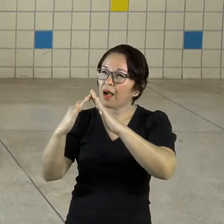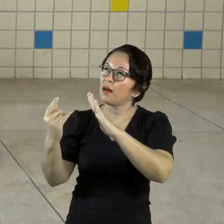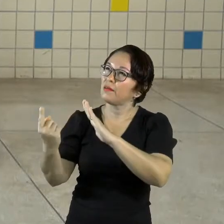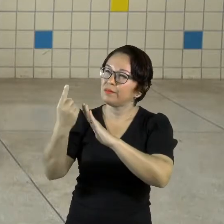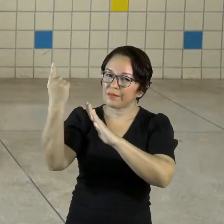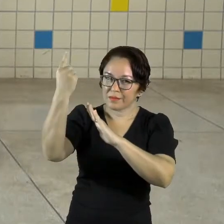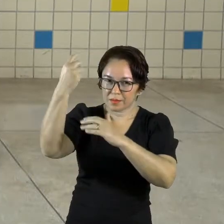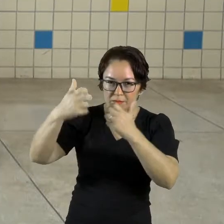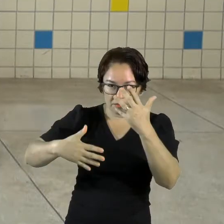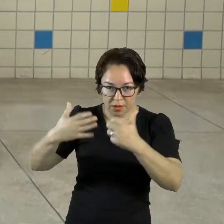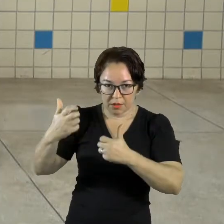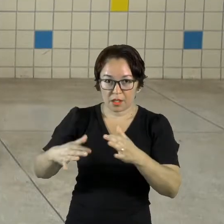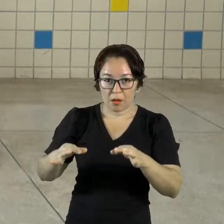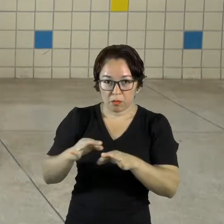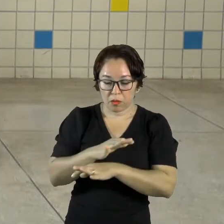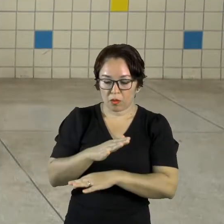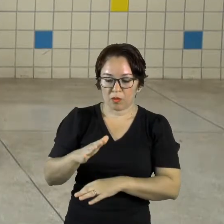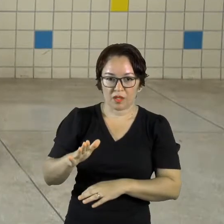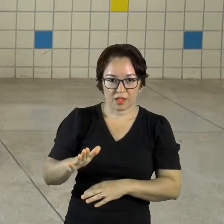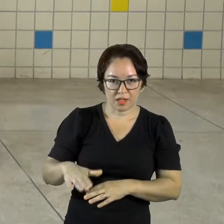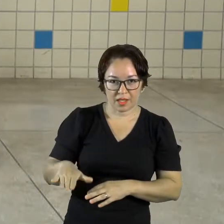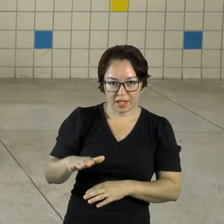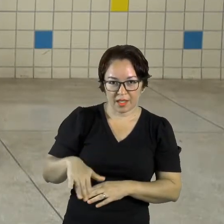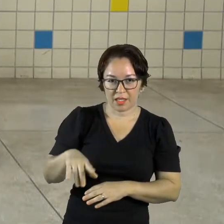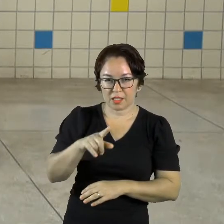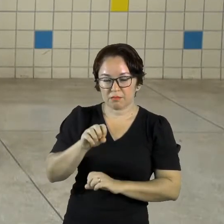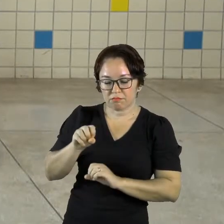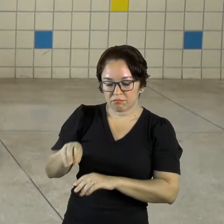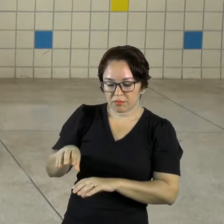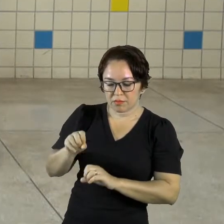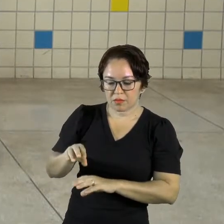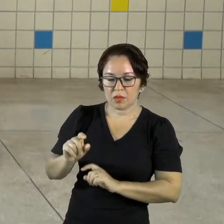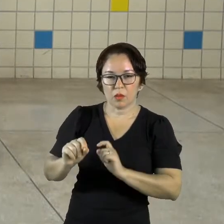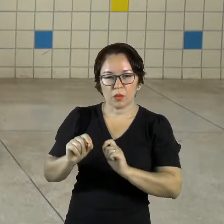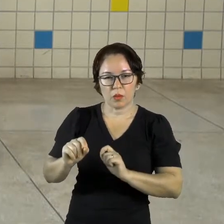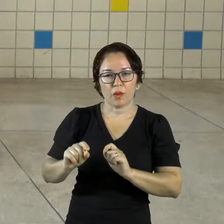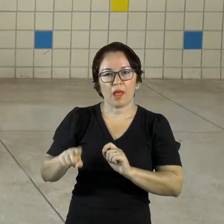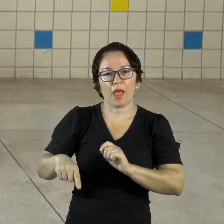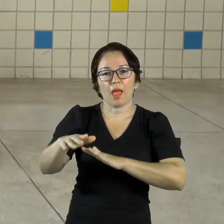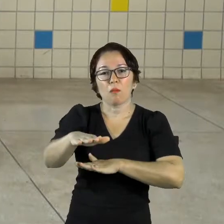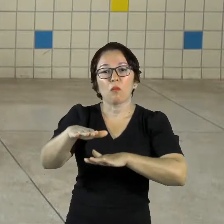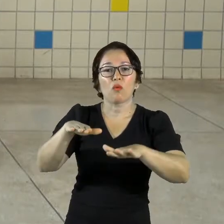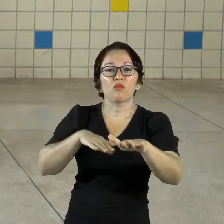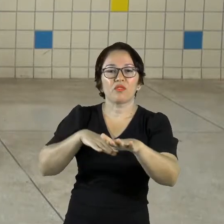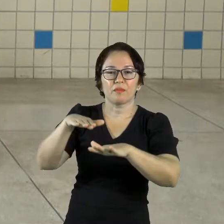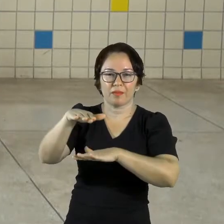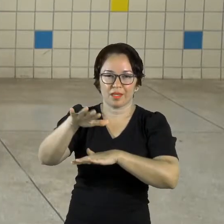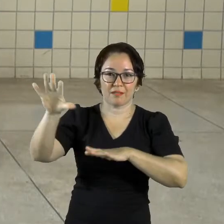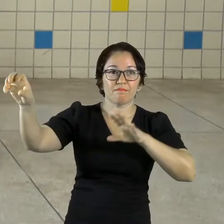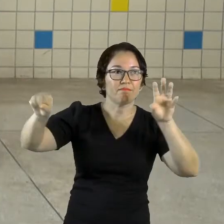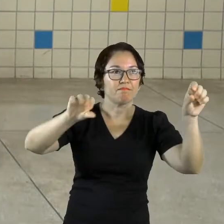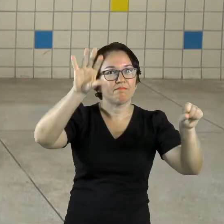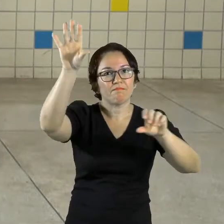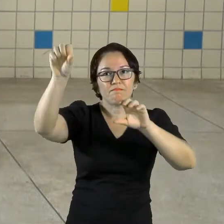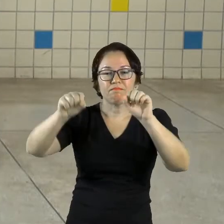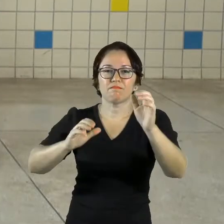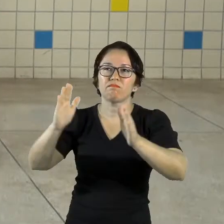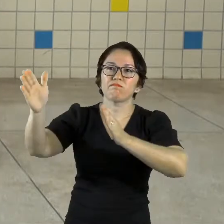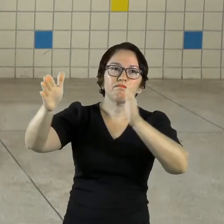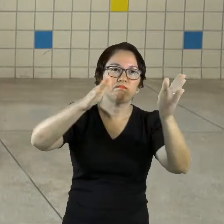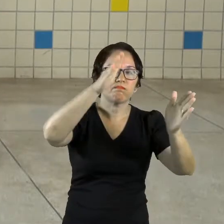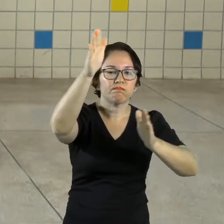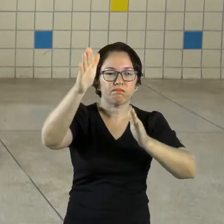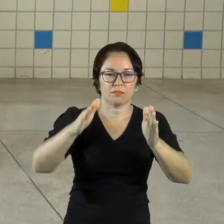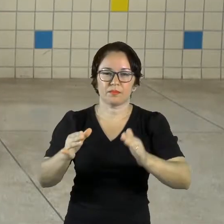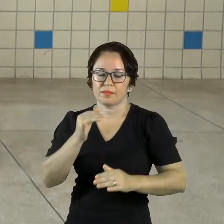trabalhar com sua criança noções de movimentos espaciais? Como assim? Você pode pedir para a sua criança